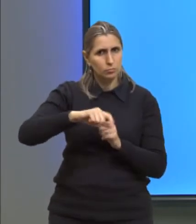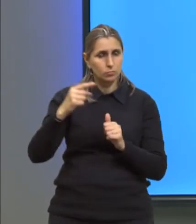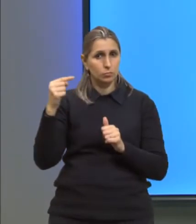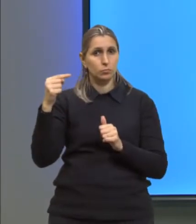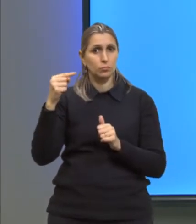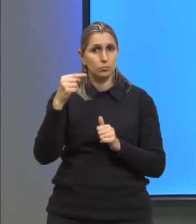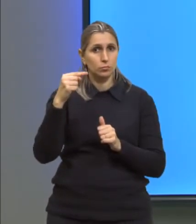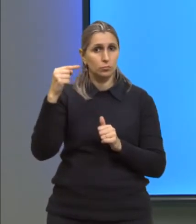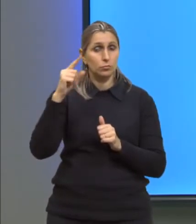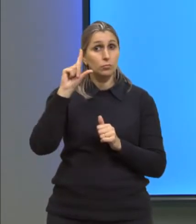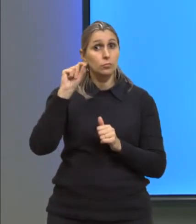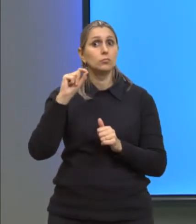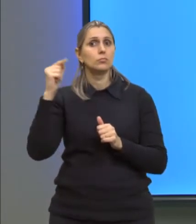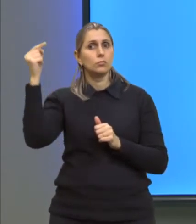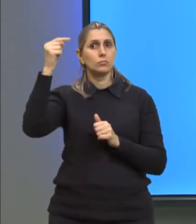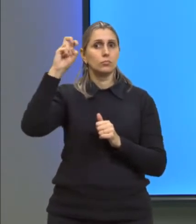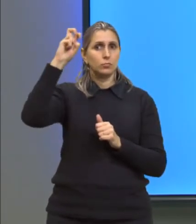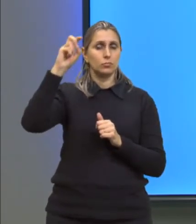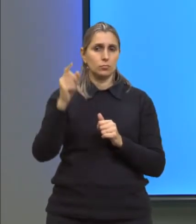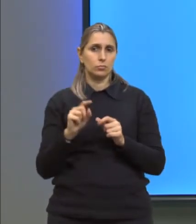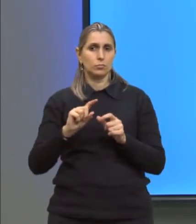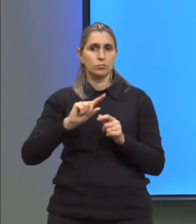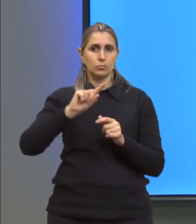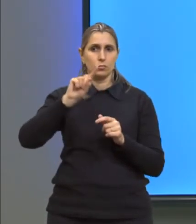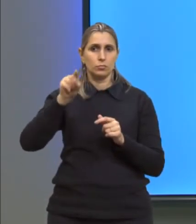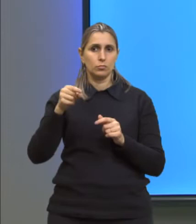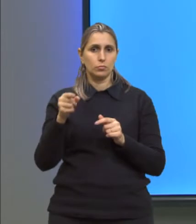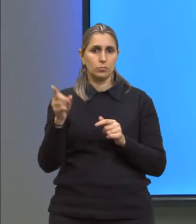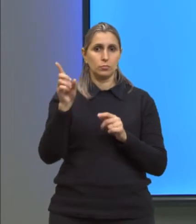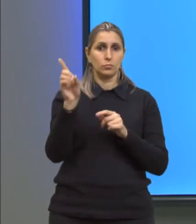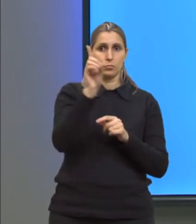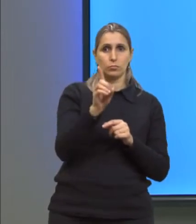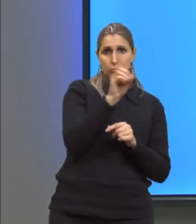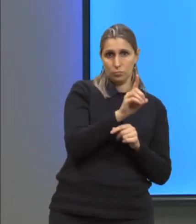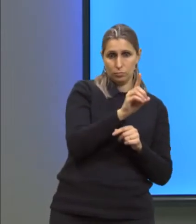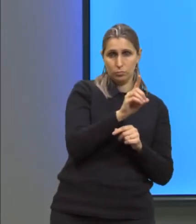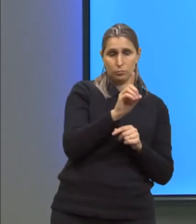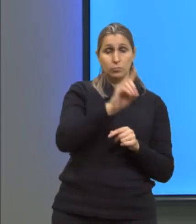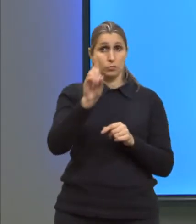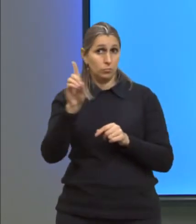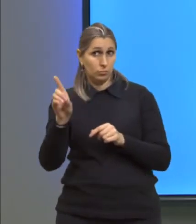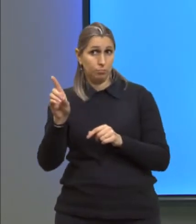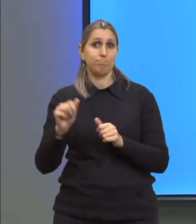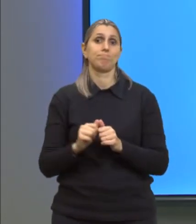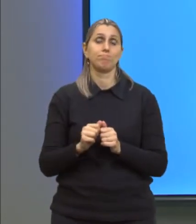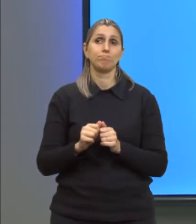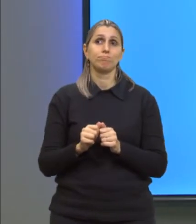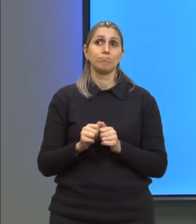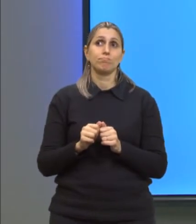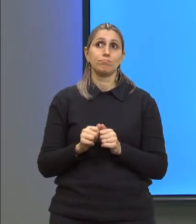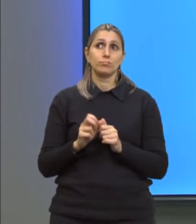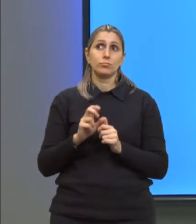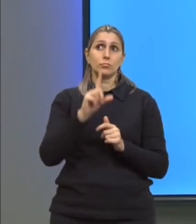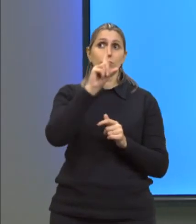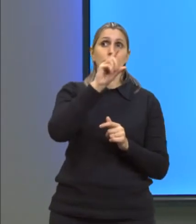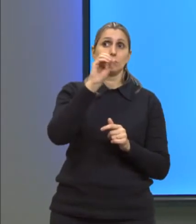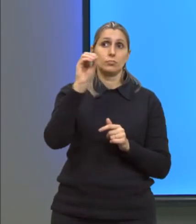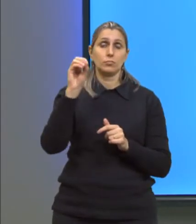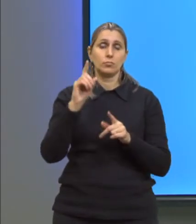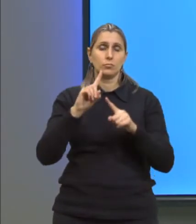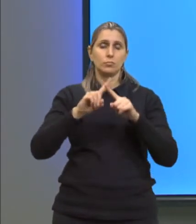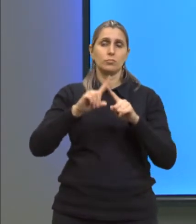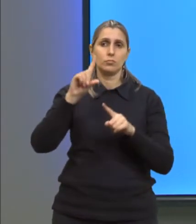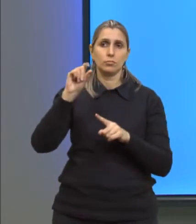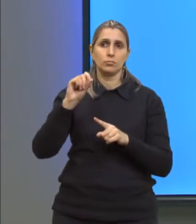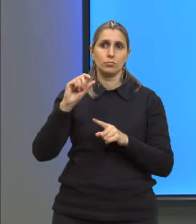5, passar duas vírgulas para a direita. Então, a de cima do álcool fica 100 vezes 10 na menos 5 e